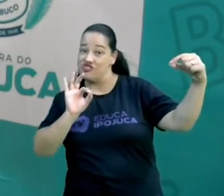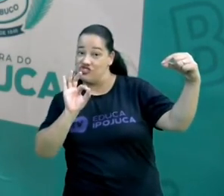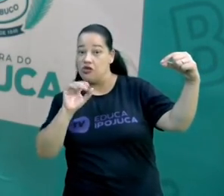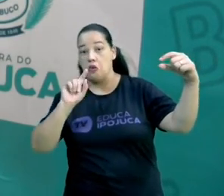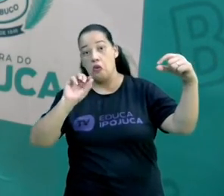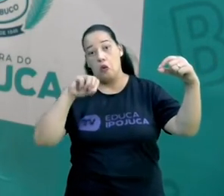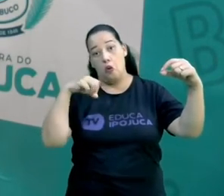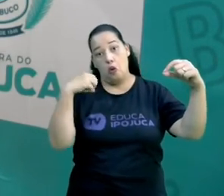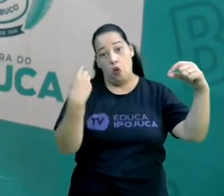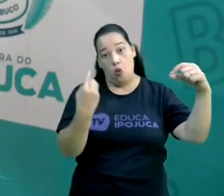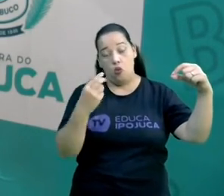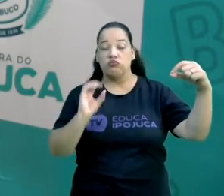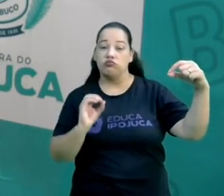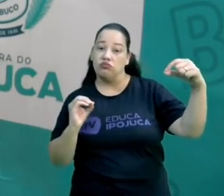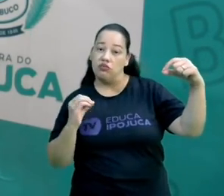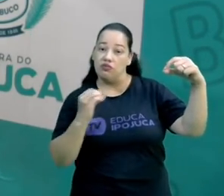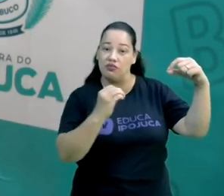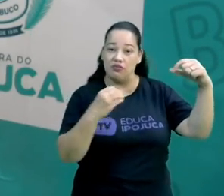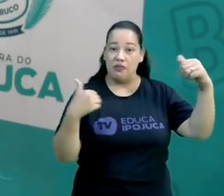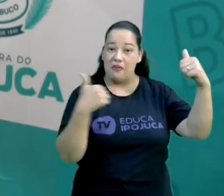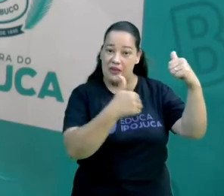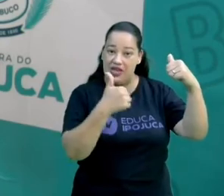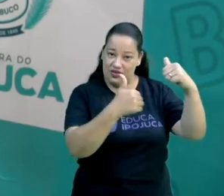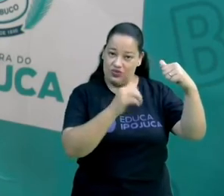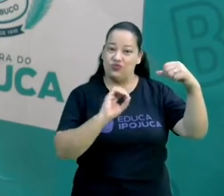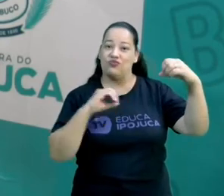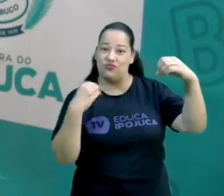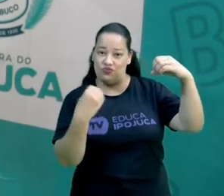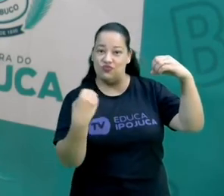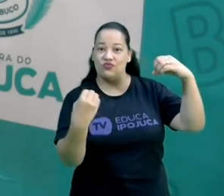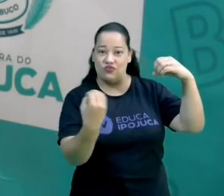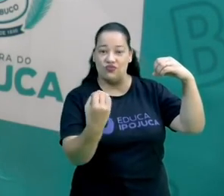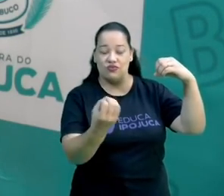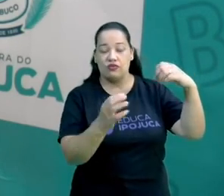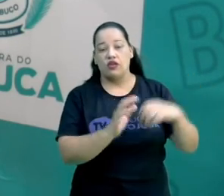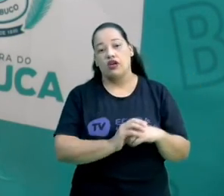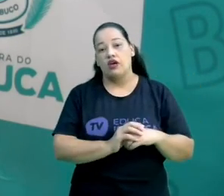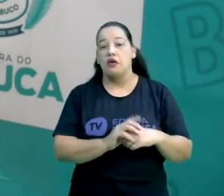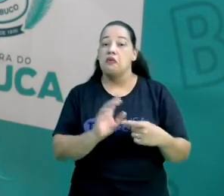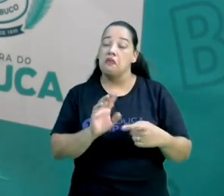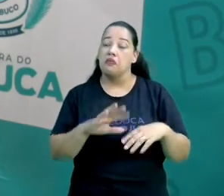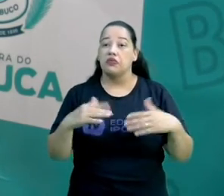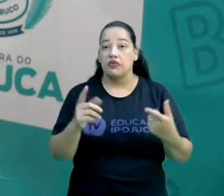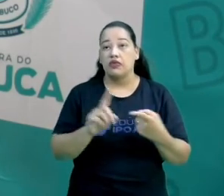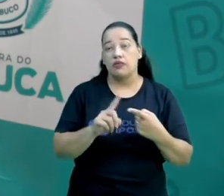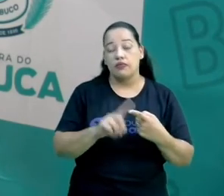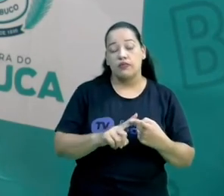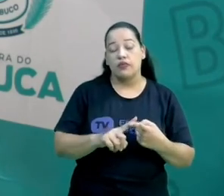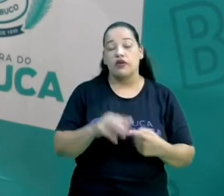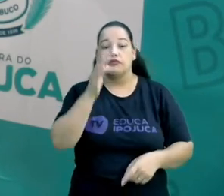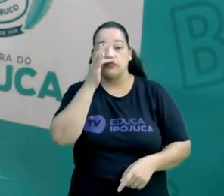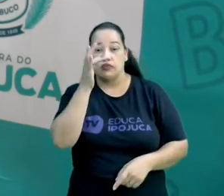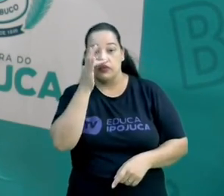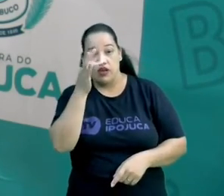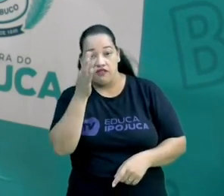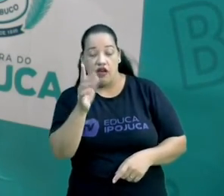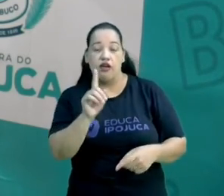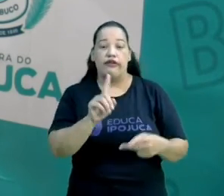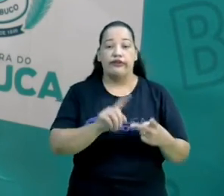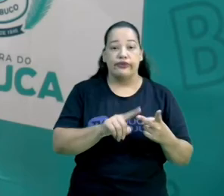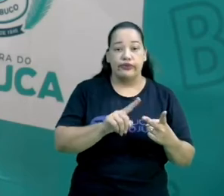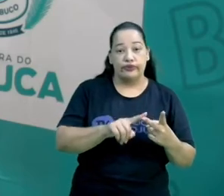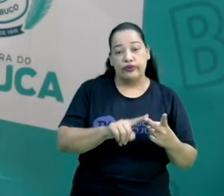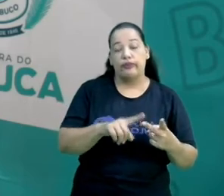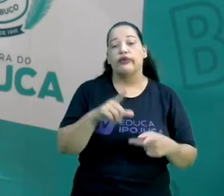do sol. Já na primavera e no outono, os dias e as noites têm a